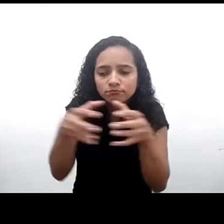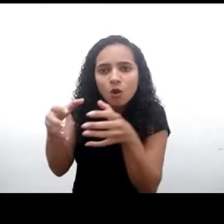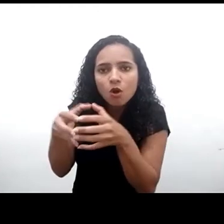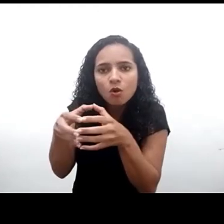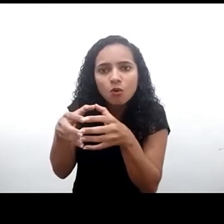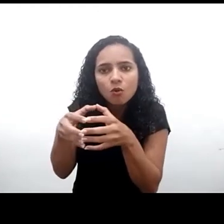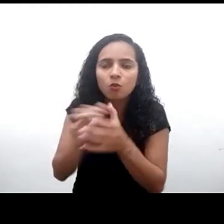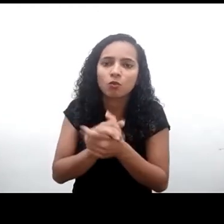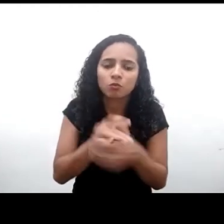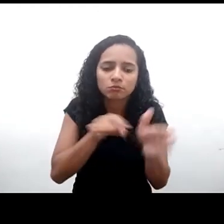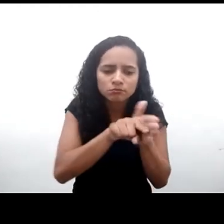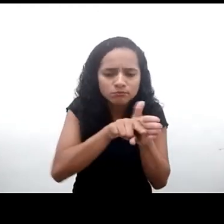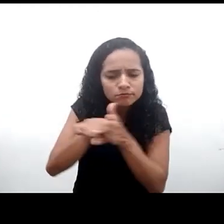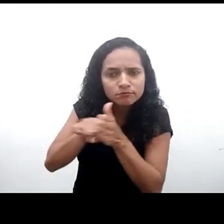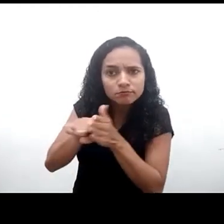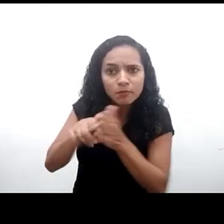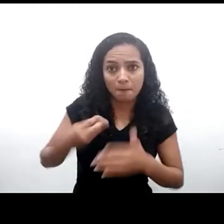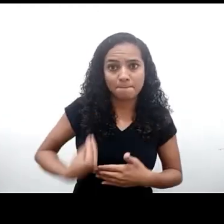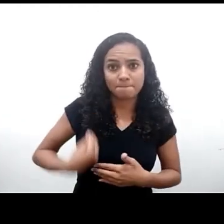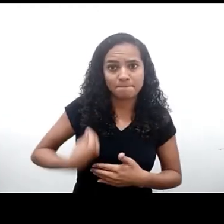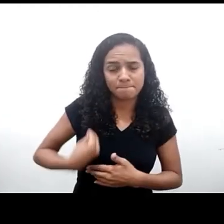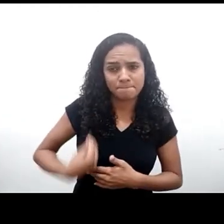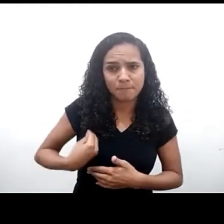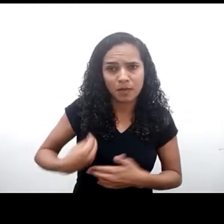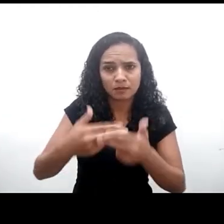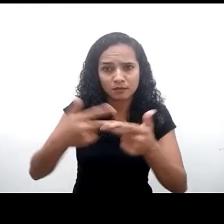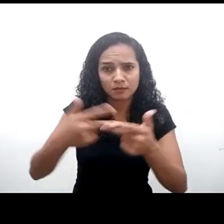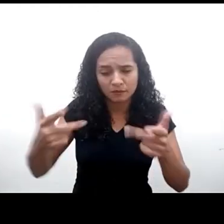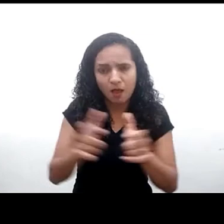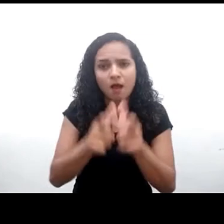com participação diversificada, ampla,